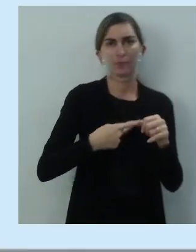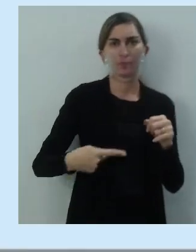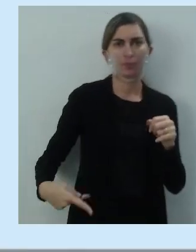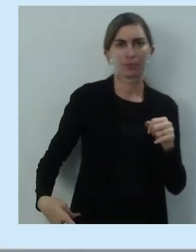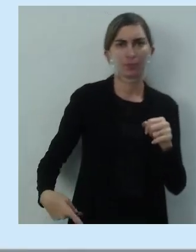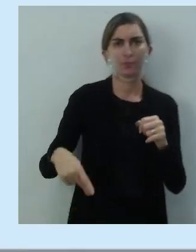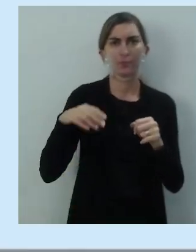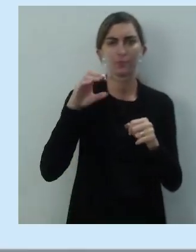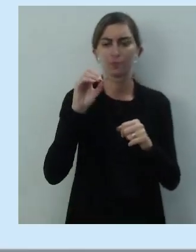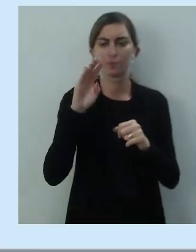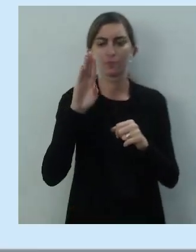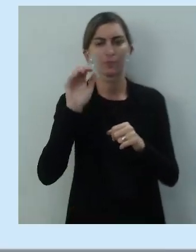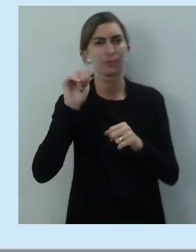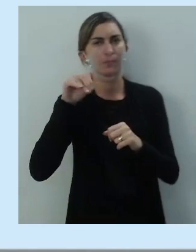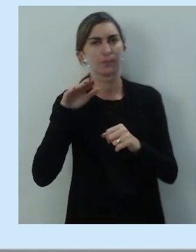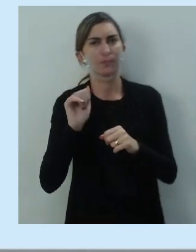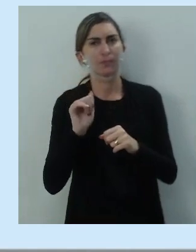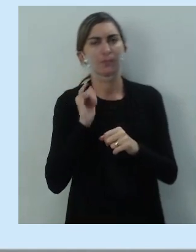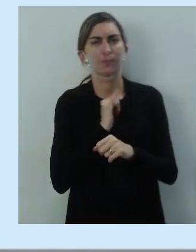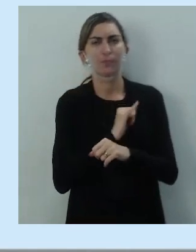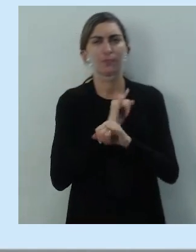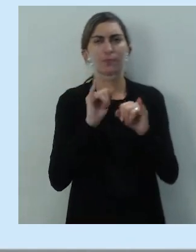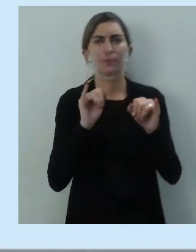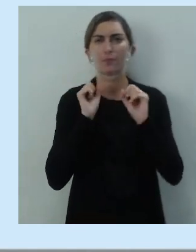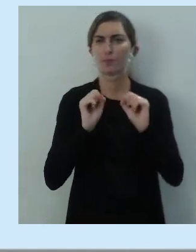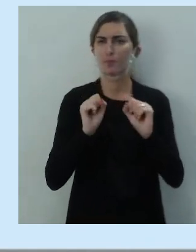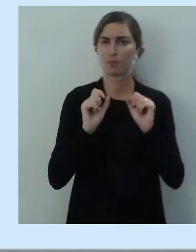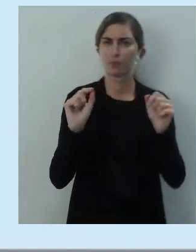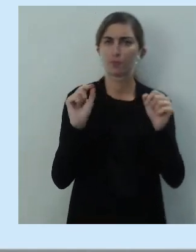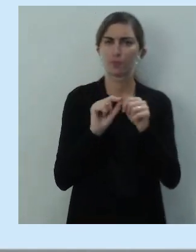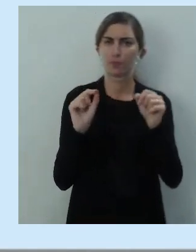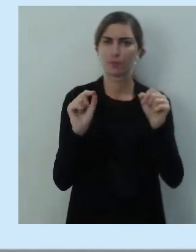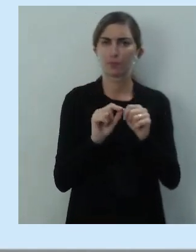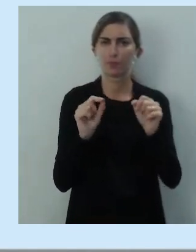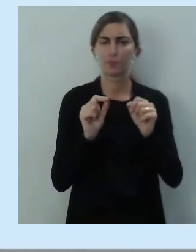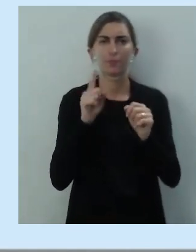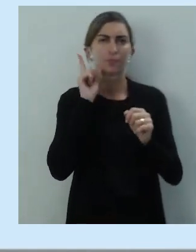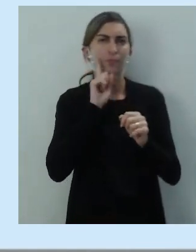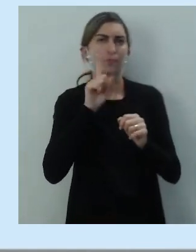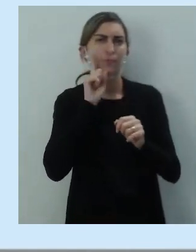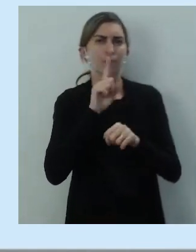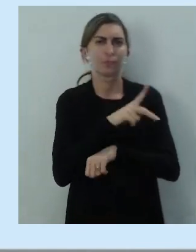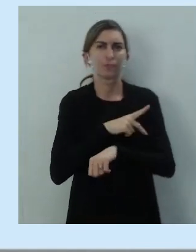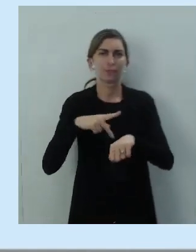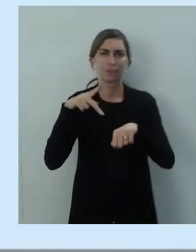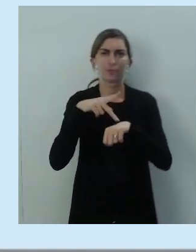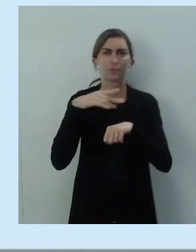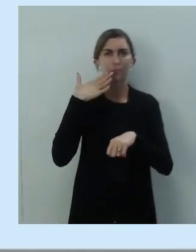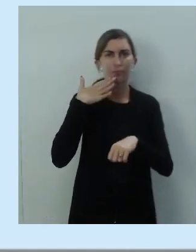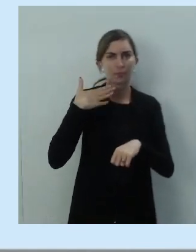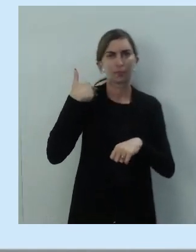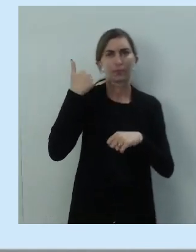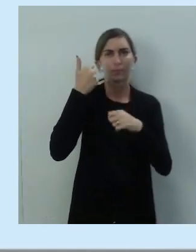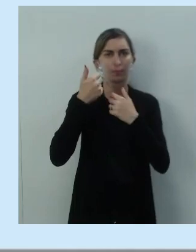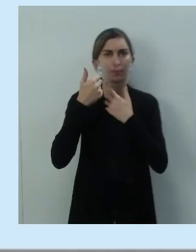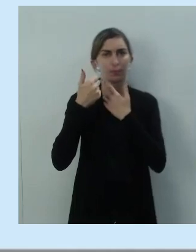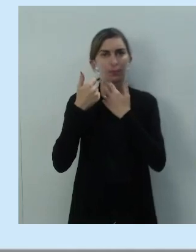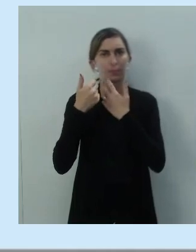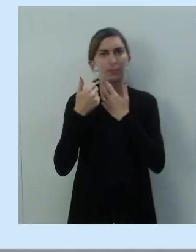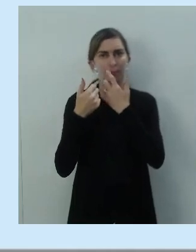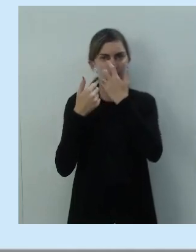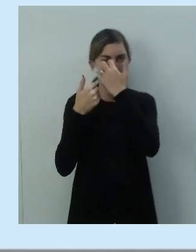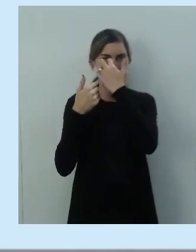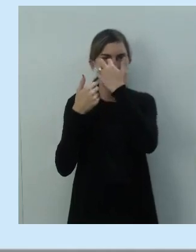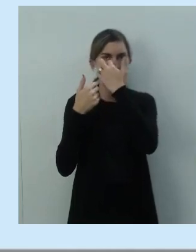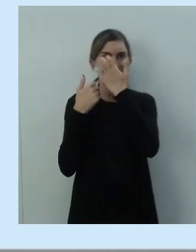Obama para dizer que eles poderiam fazer dos Estados Unidos um país melhor. E o We Can Do It,